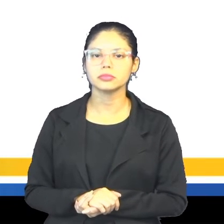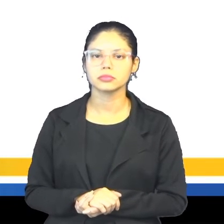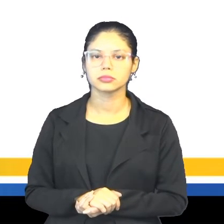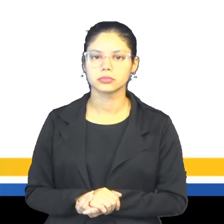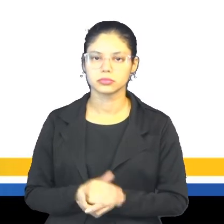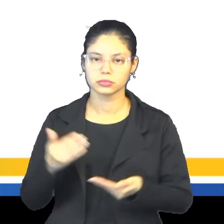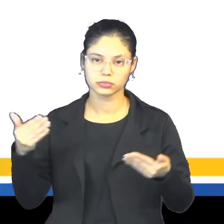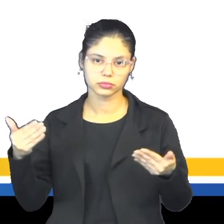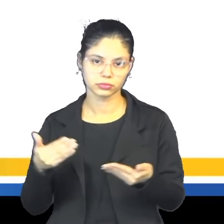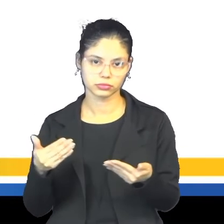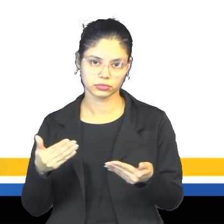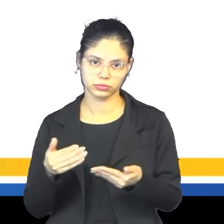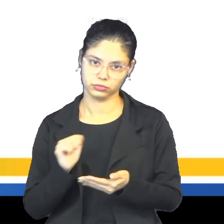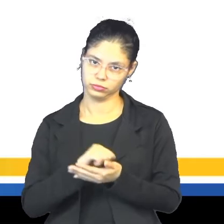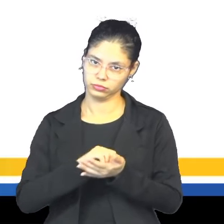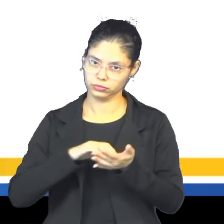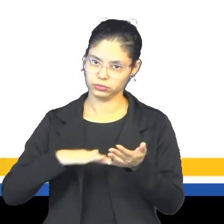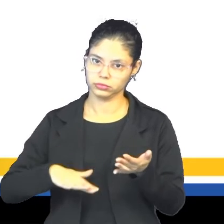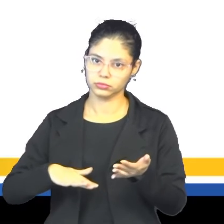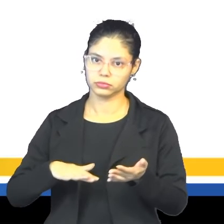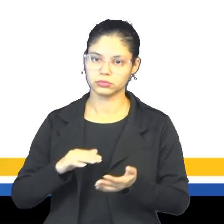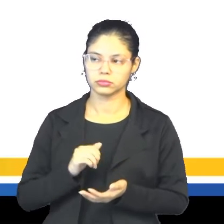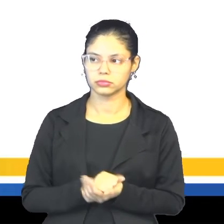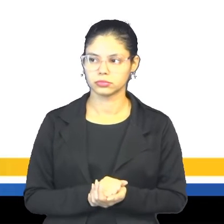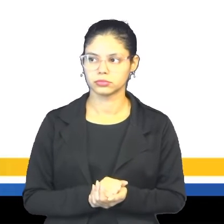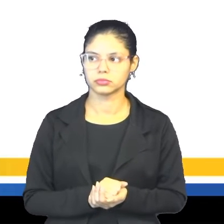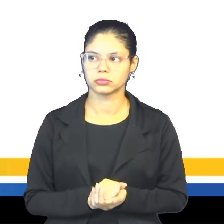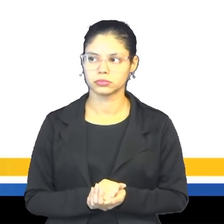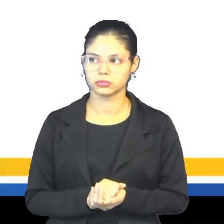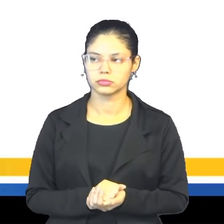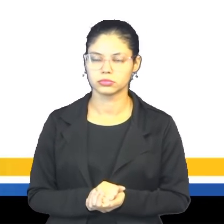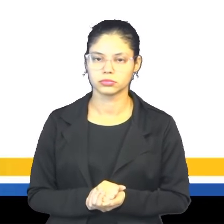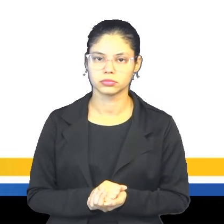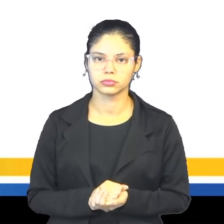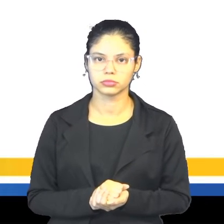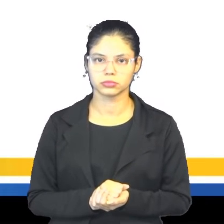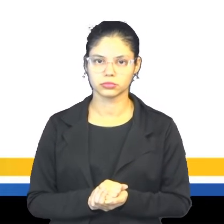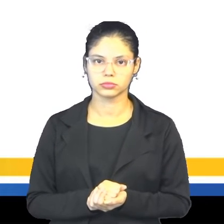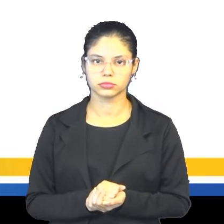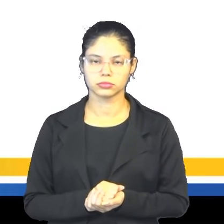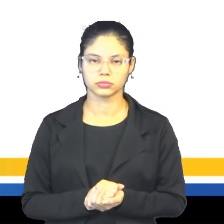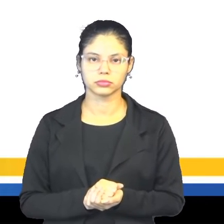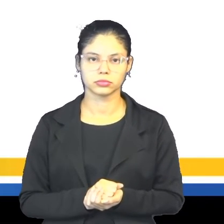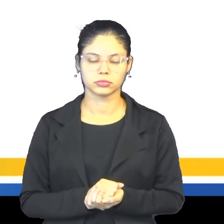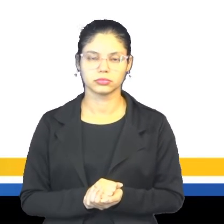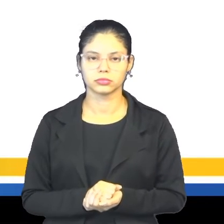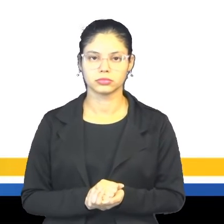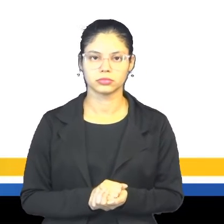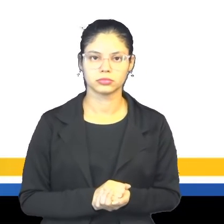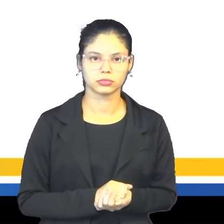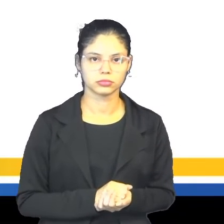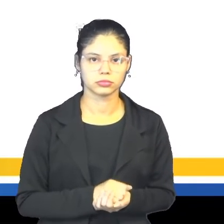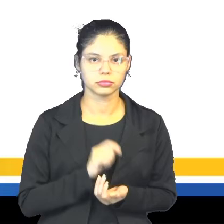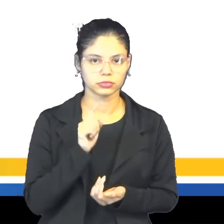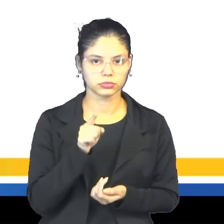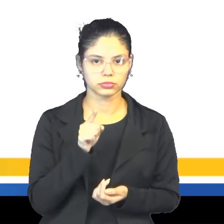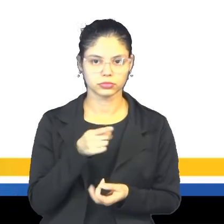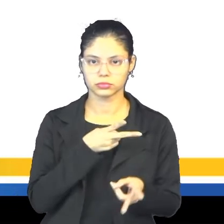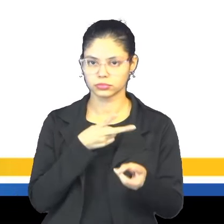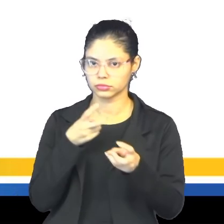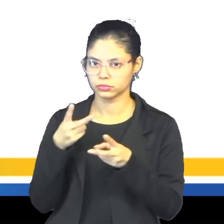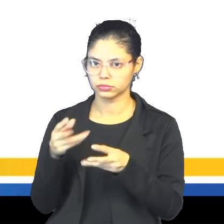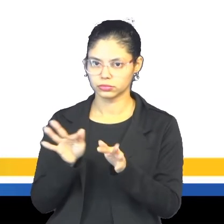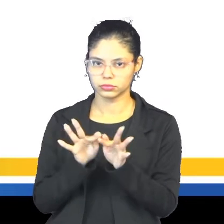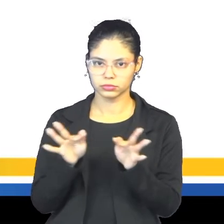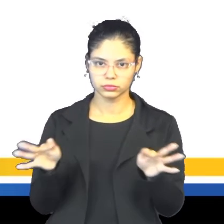Agora, nós vamos para as nossas atividades, né, let's practice, vamos praticar. Vocês vão observar as